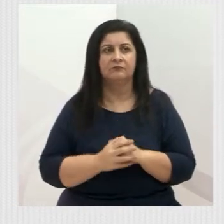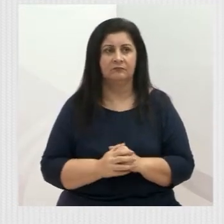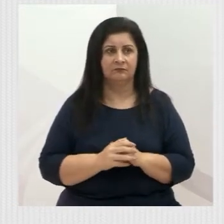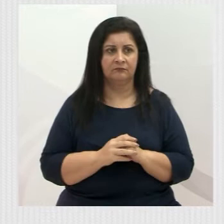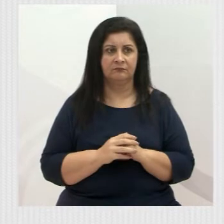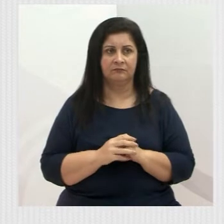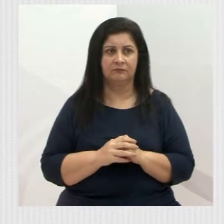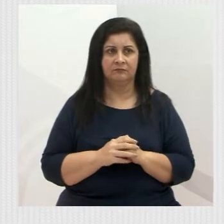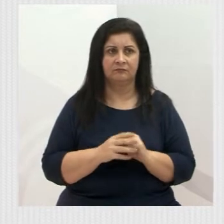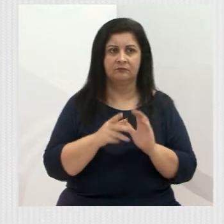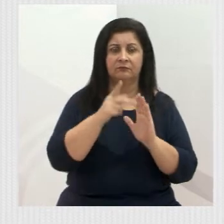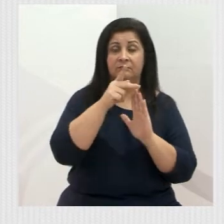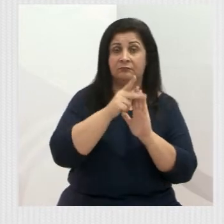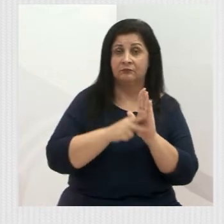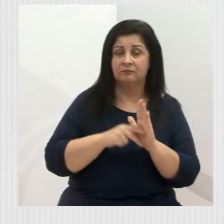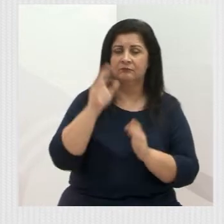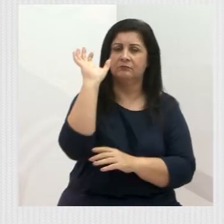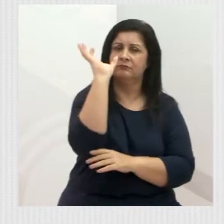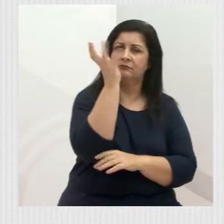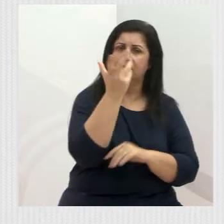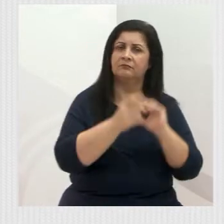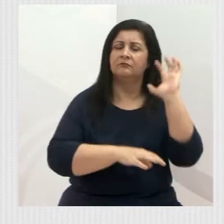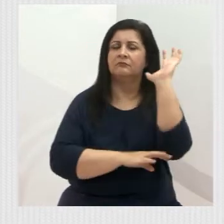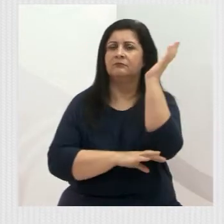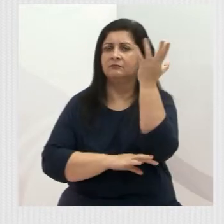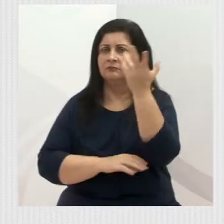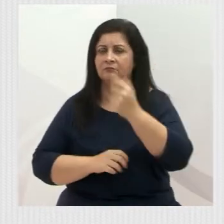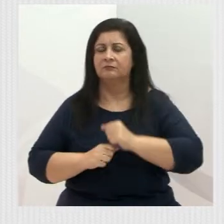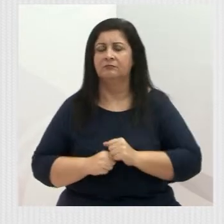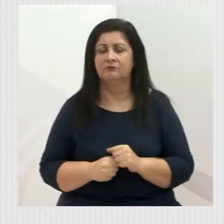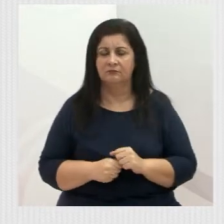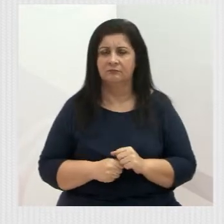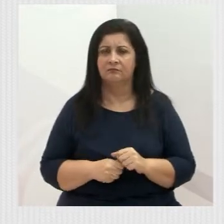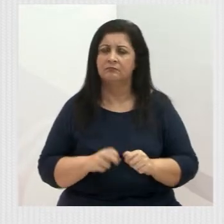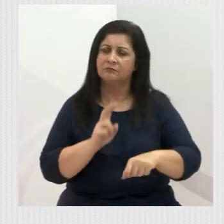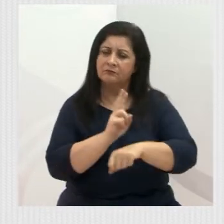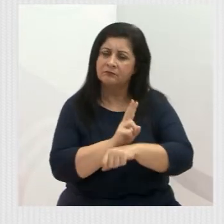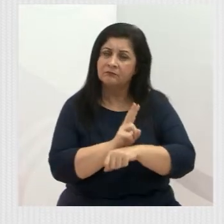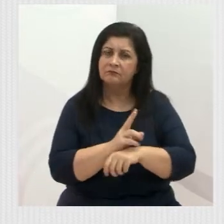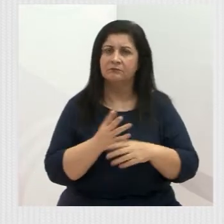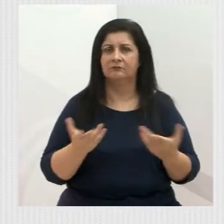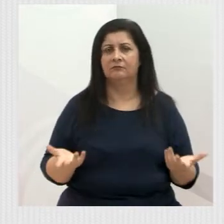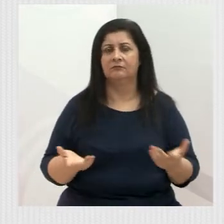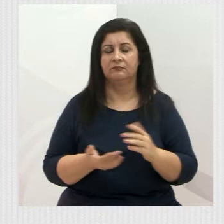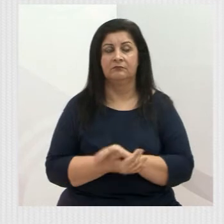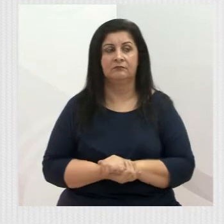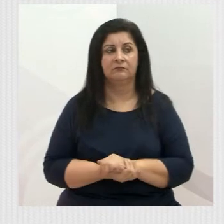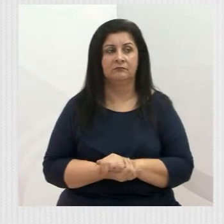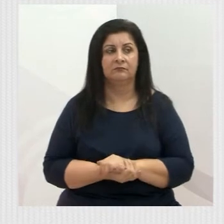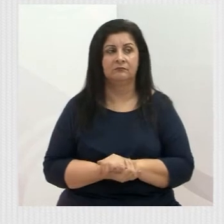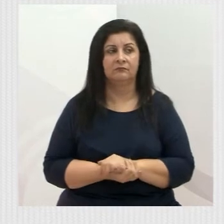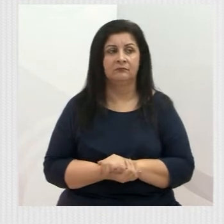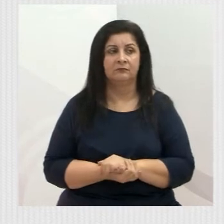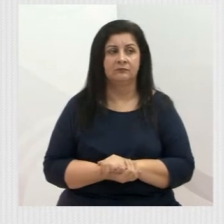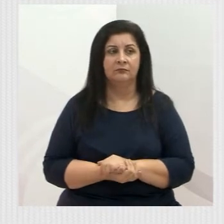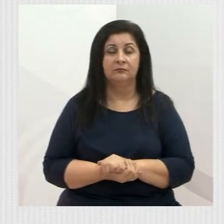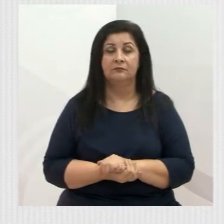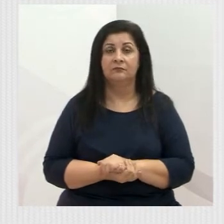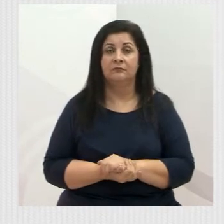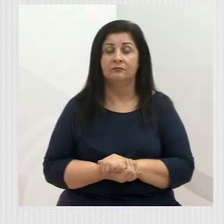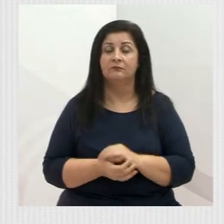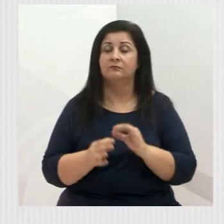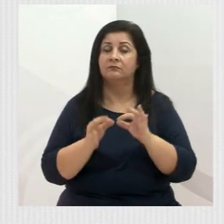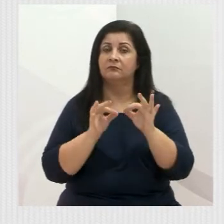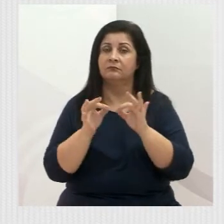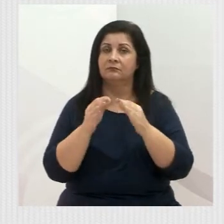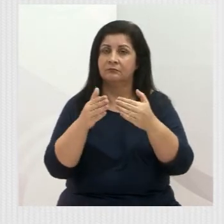os projetos ambientais, projetos que cuidam do meio ambiente. Aqui nós fizemos um pedido,